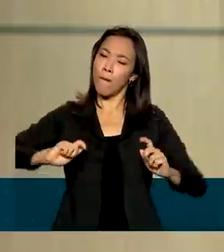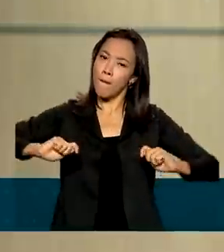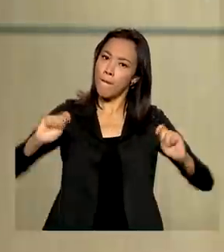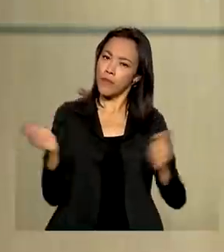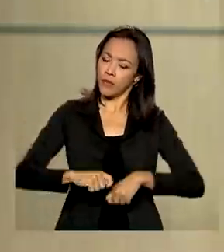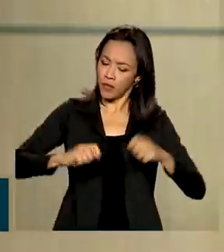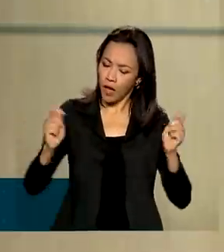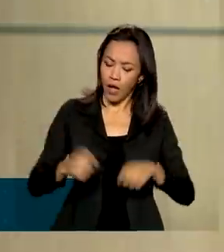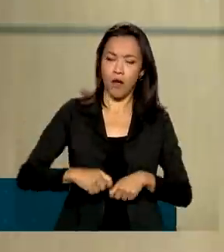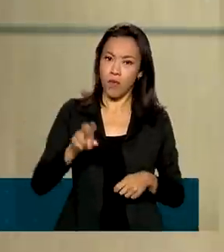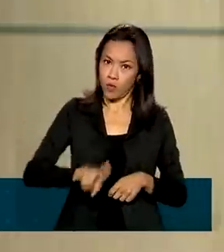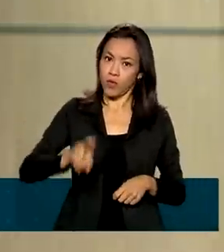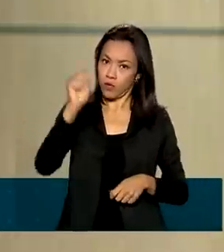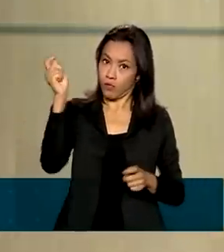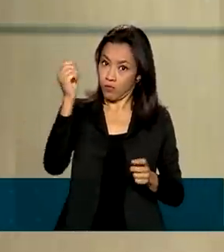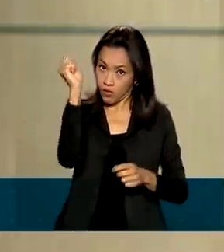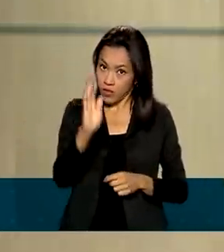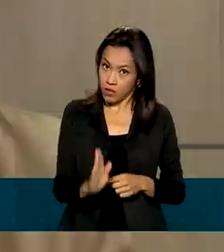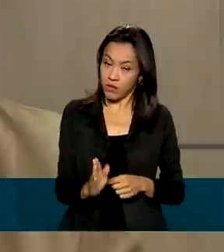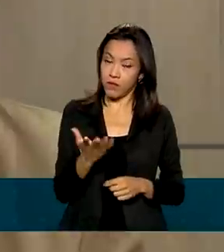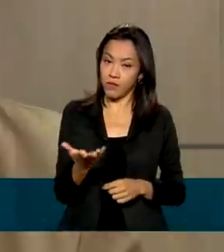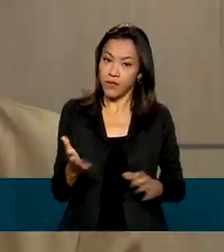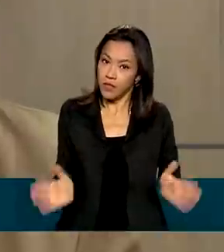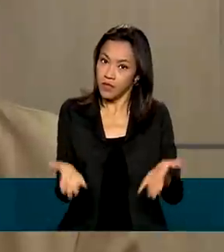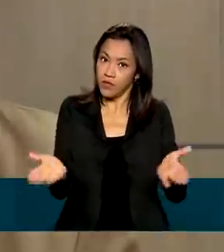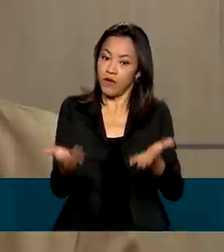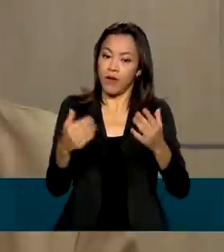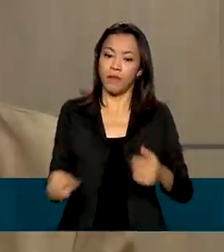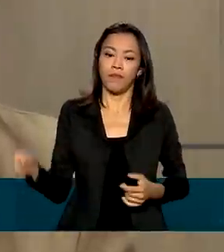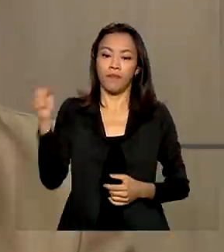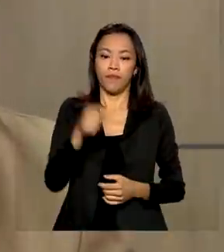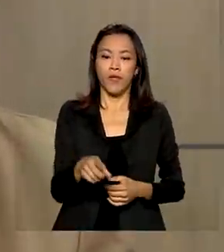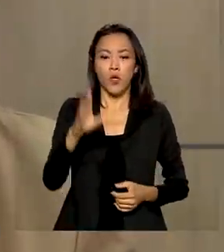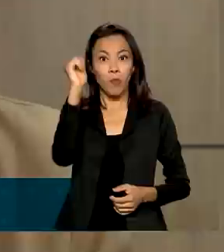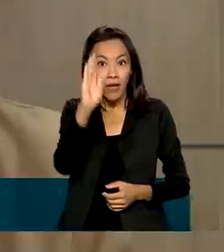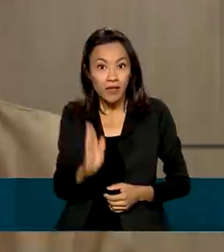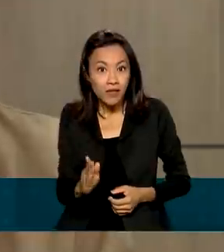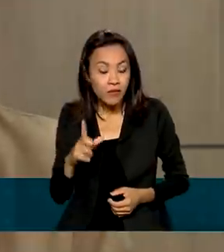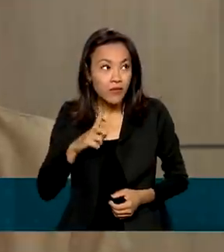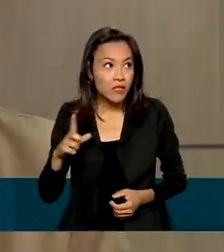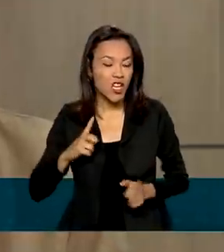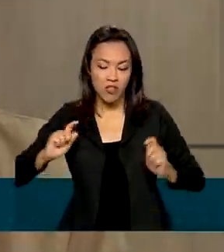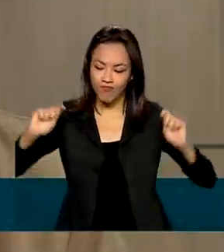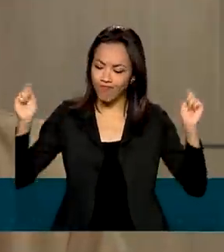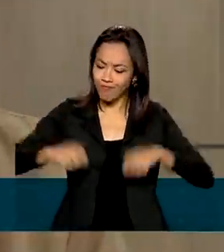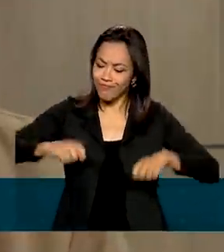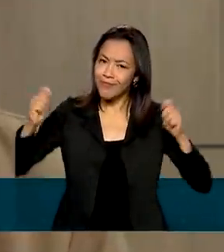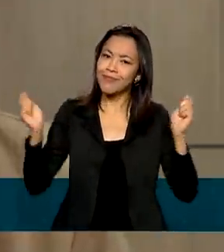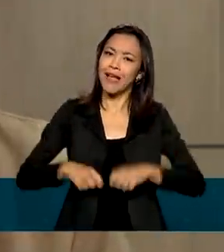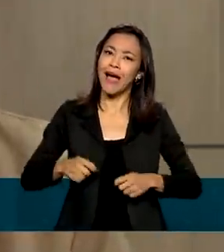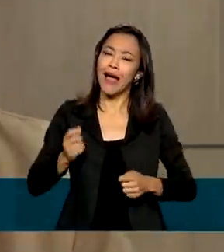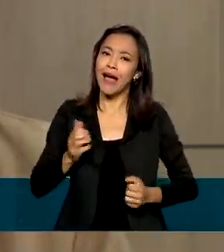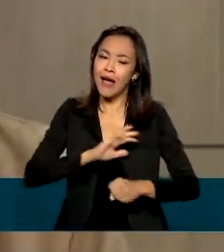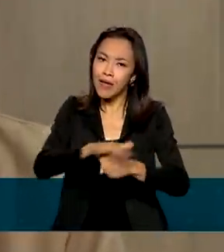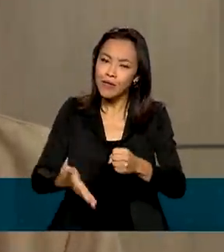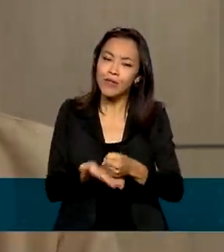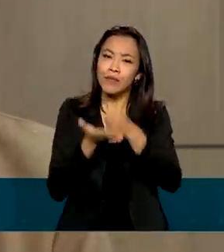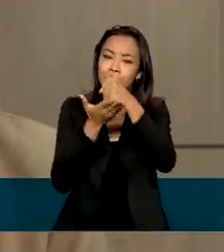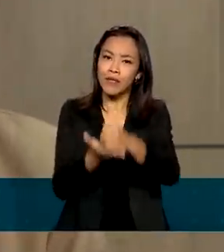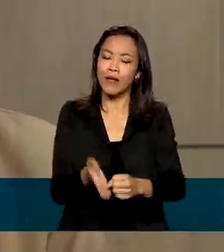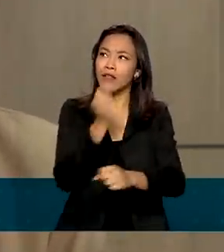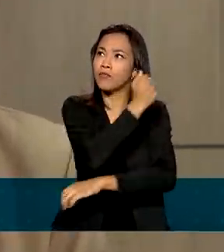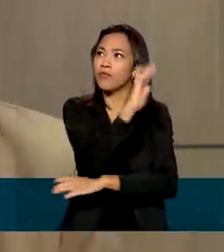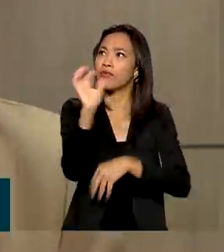Brasil, possivelmente esse ativo florestal. Tem um potencial gigantesco e que vise o crescimento verde, a geração de empregos